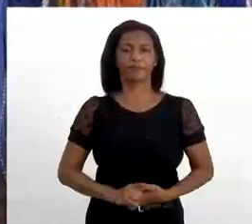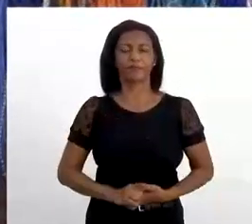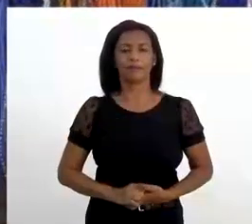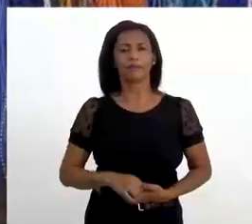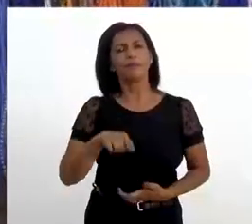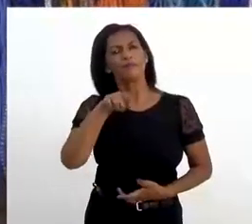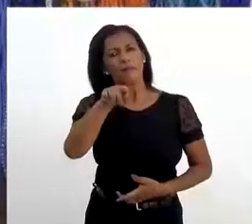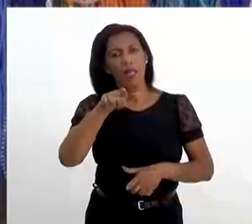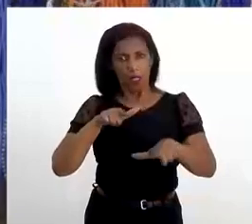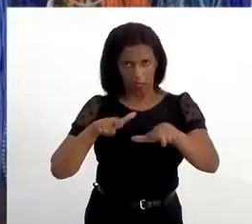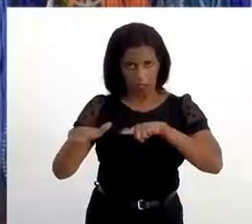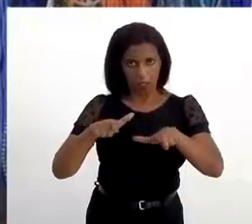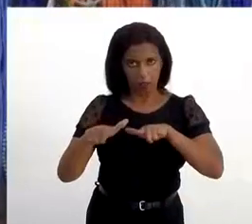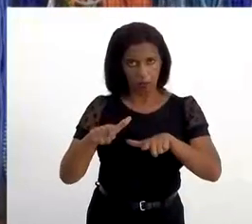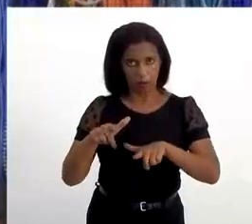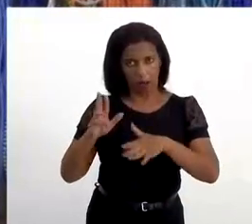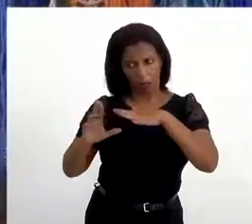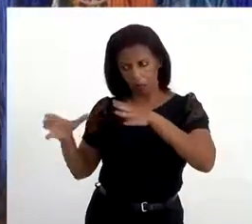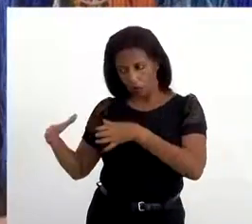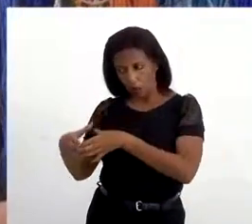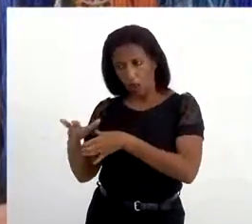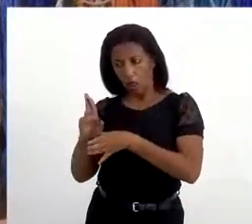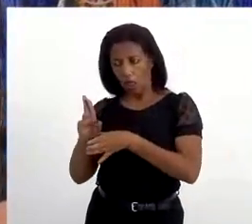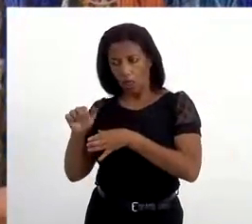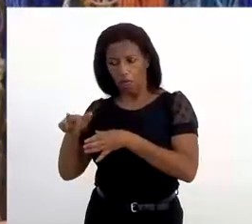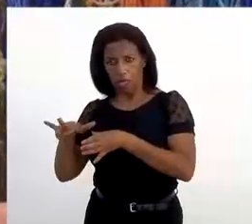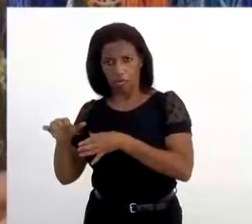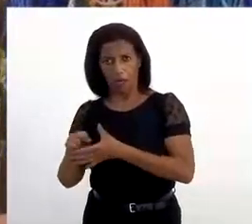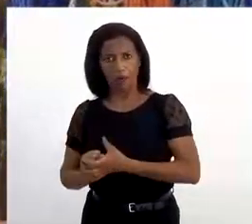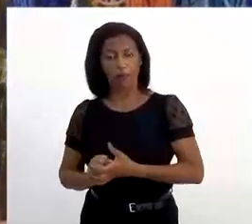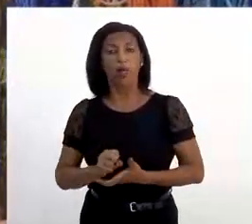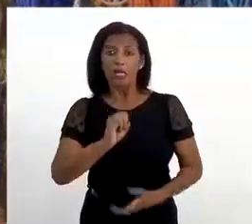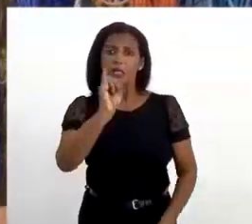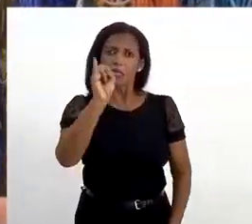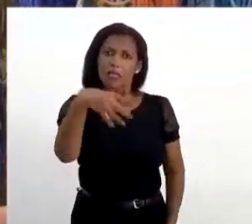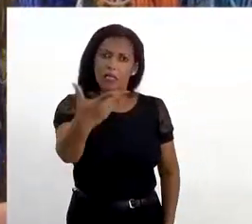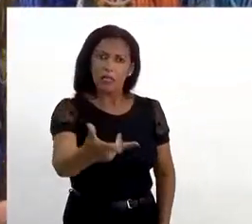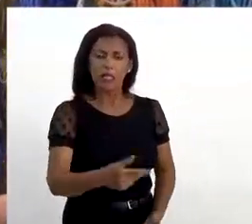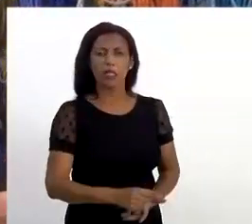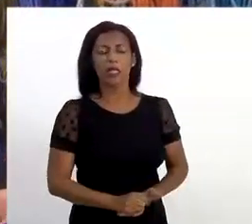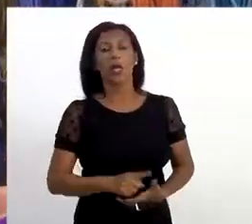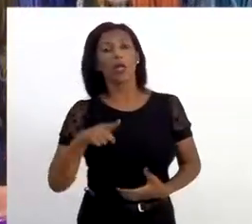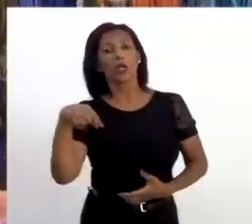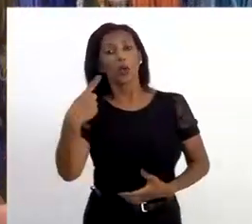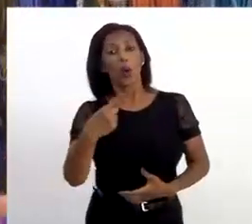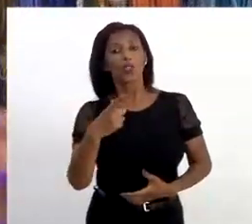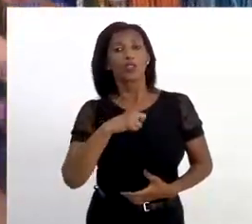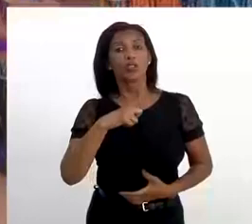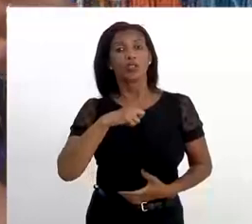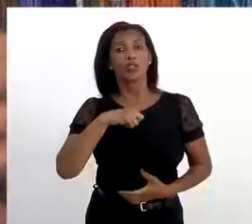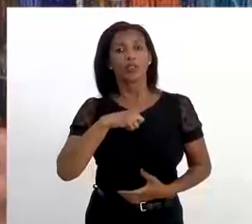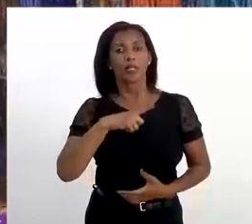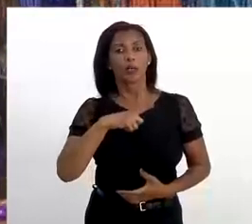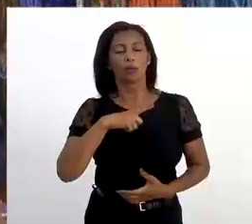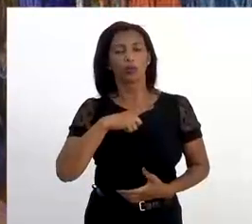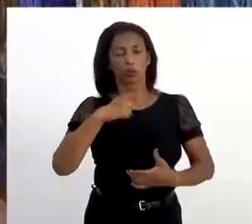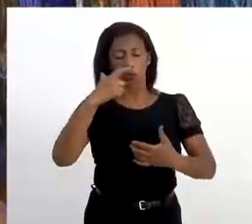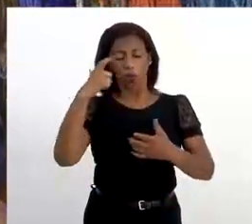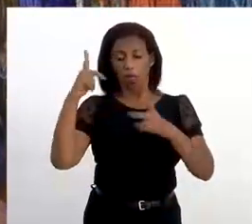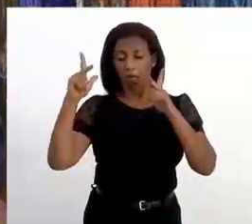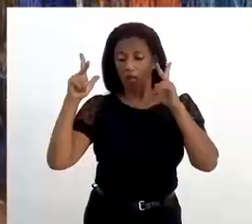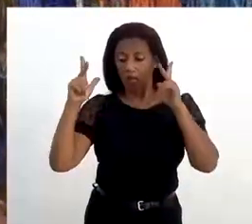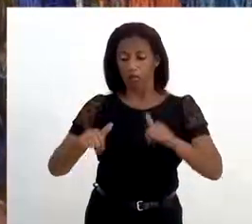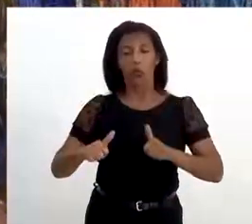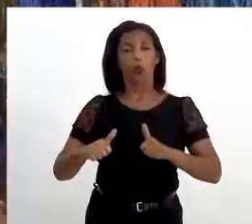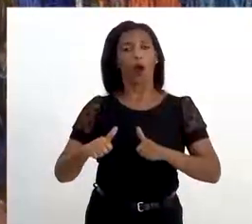Por que esse cuidado? Porque nós somos da tradição dos orixás, de incorporação. O nosso corpo é